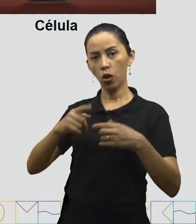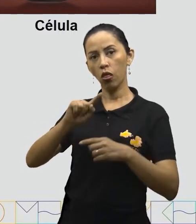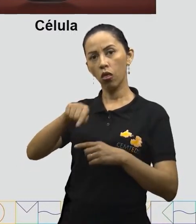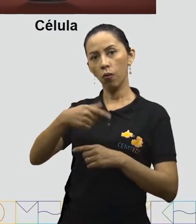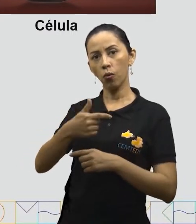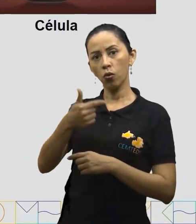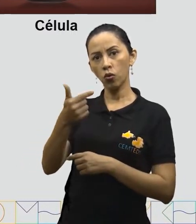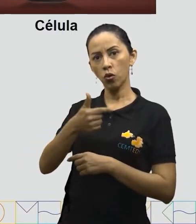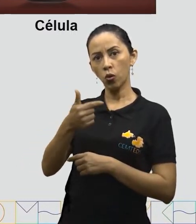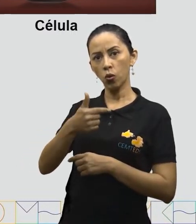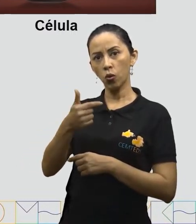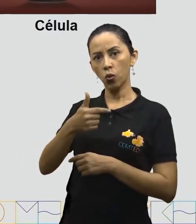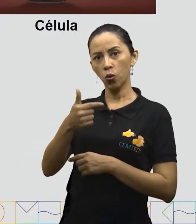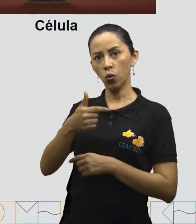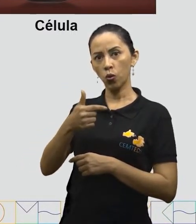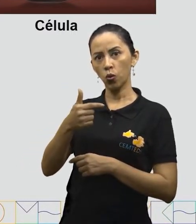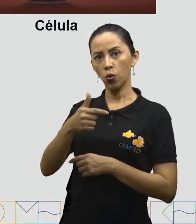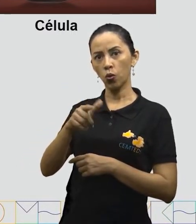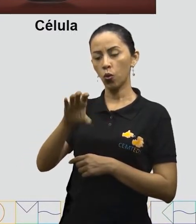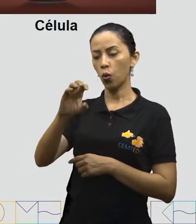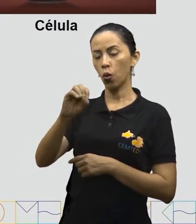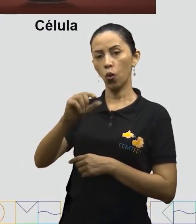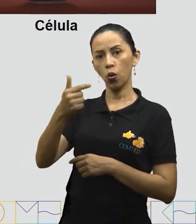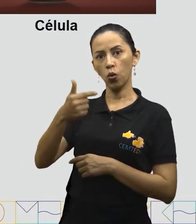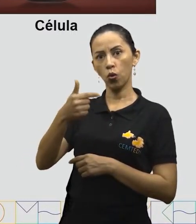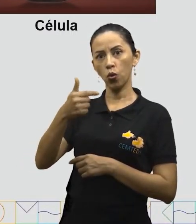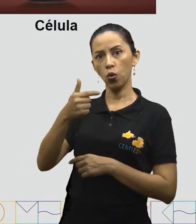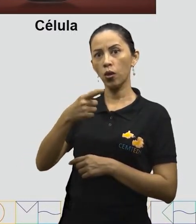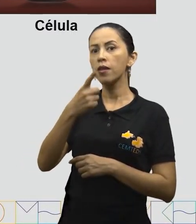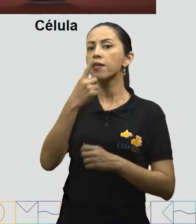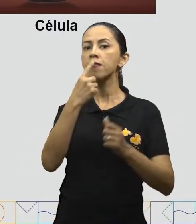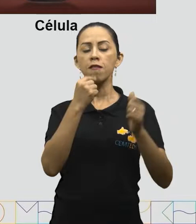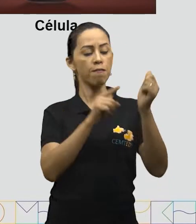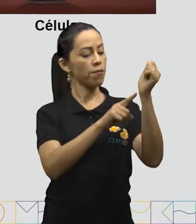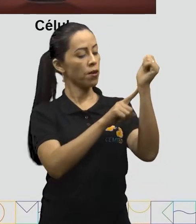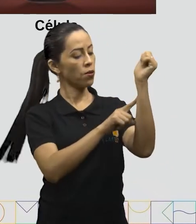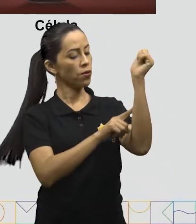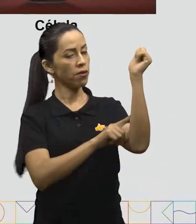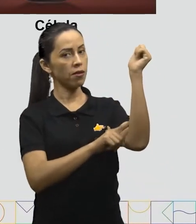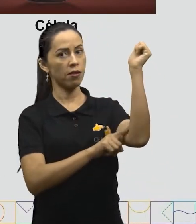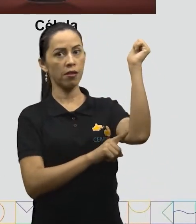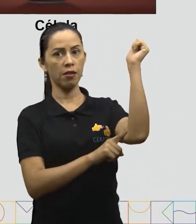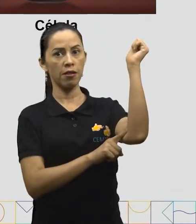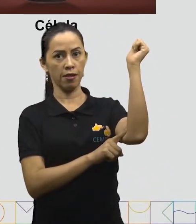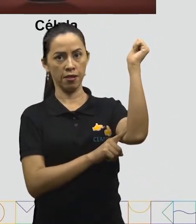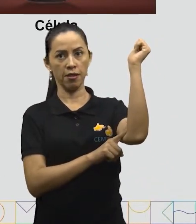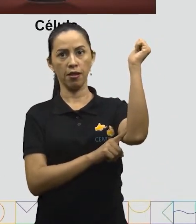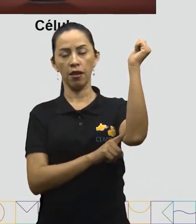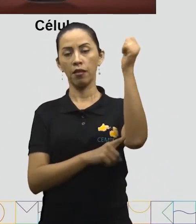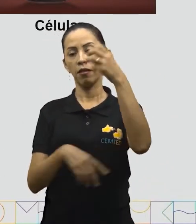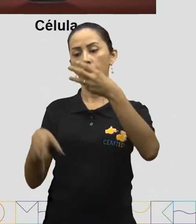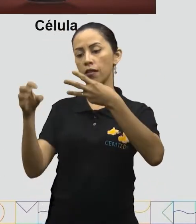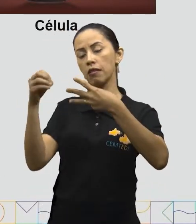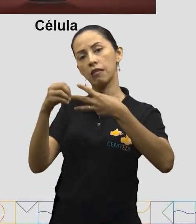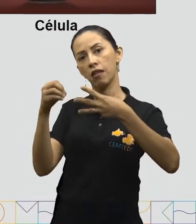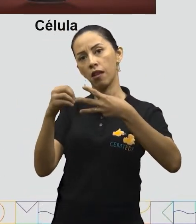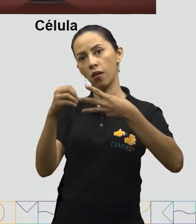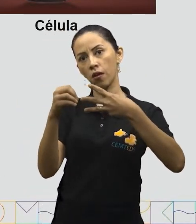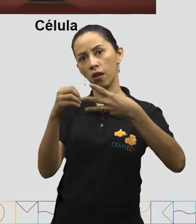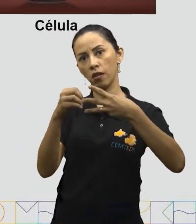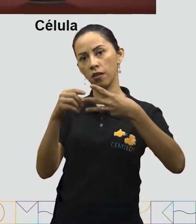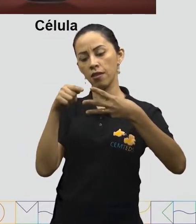sangue, que leva esse gás até as células. Nas células, o gás oxigênio e os